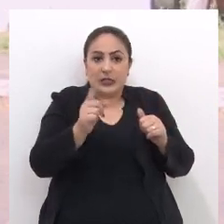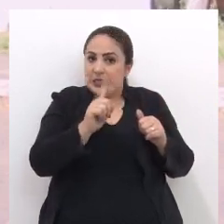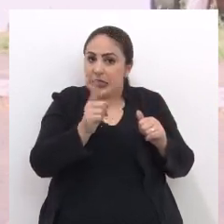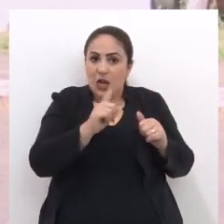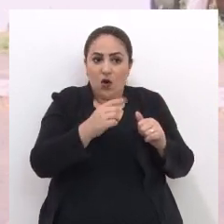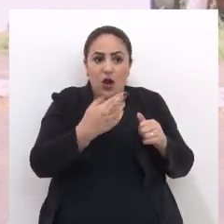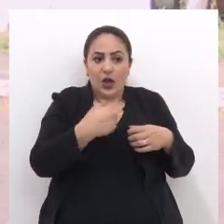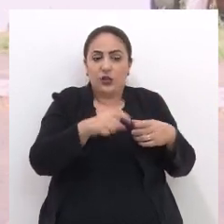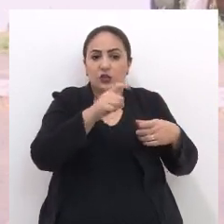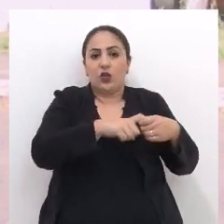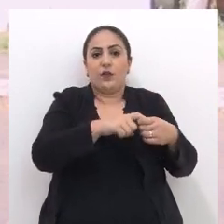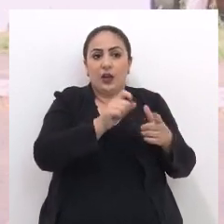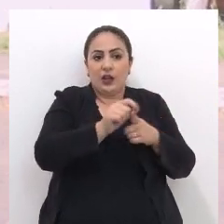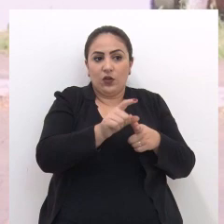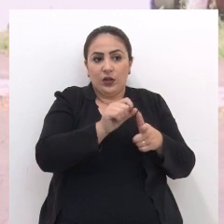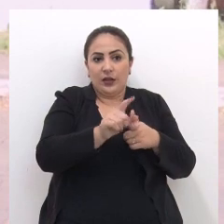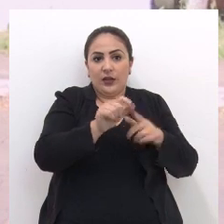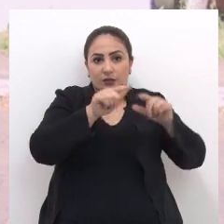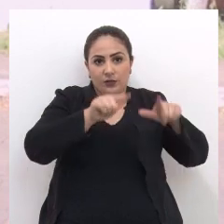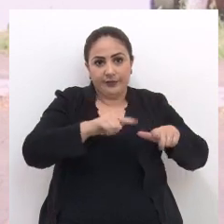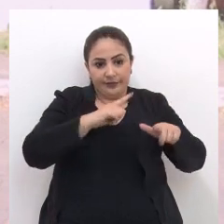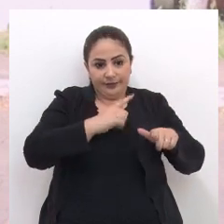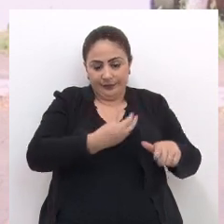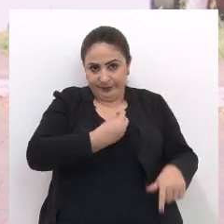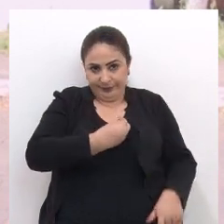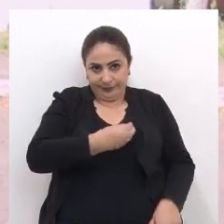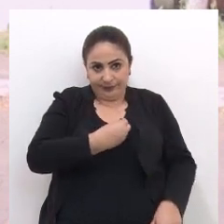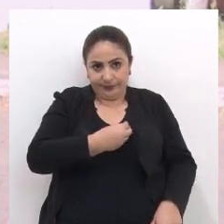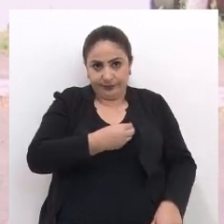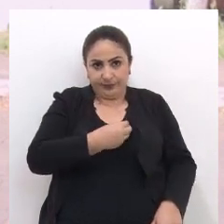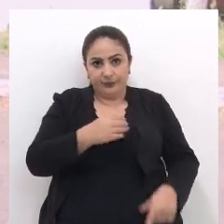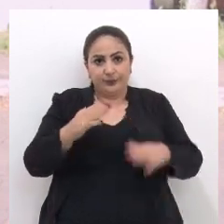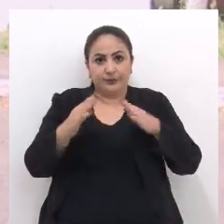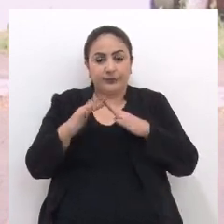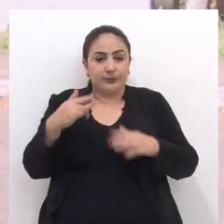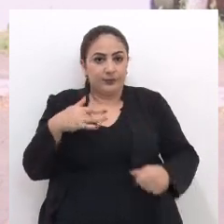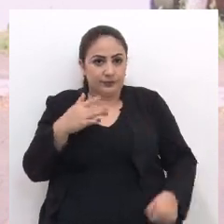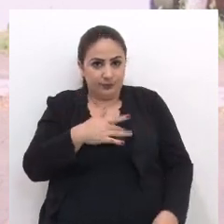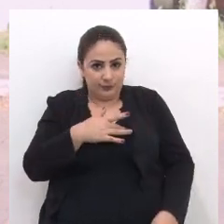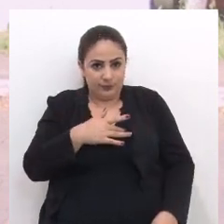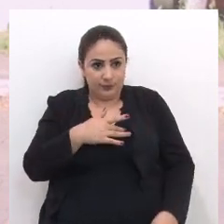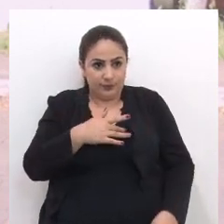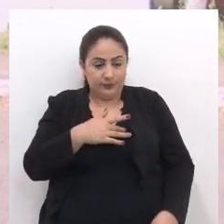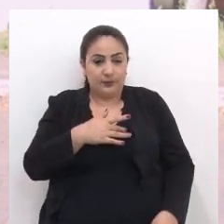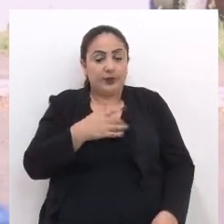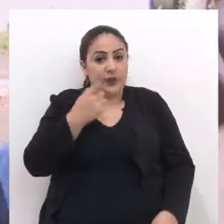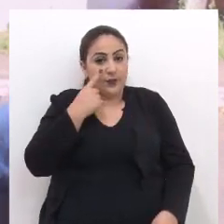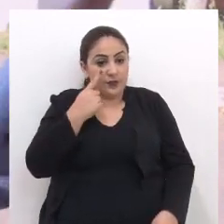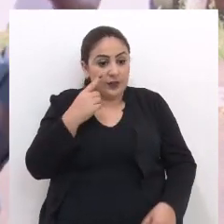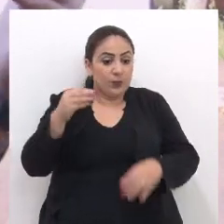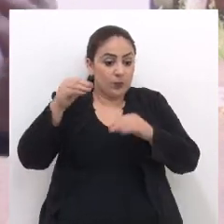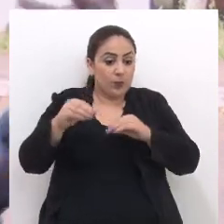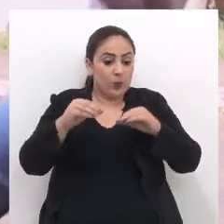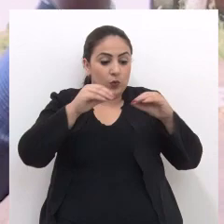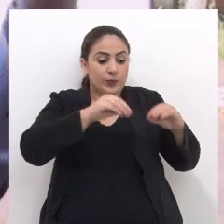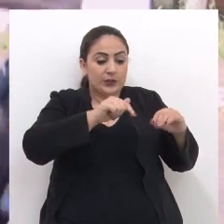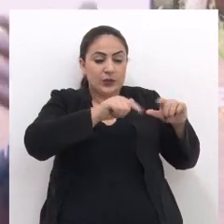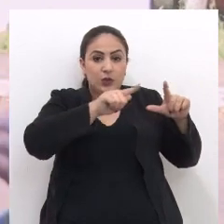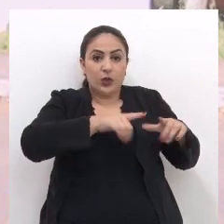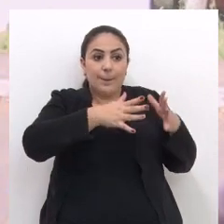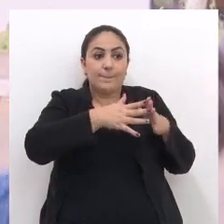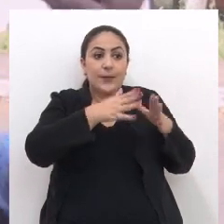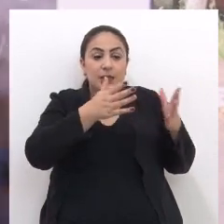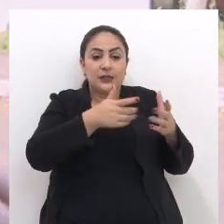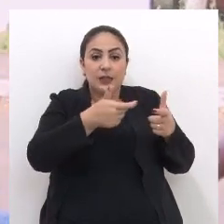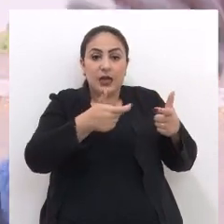que não renove o aluguel, o espaço onde está hoje o posto de saúde do Primeiro Centenário e que o posto de saúde venha para